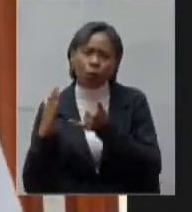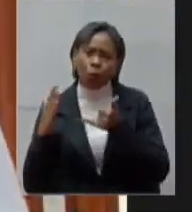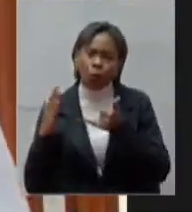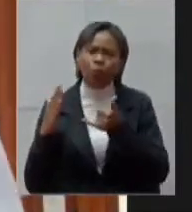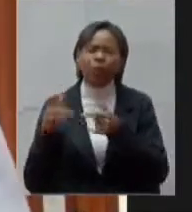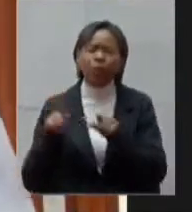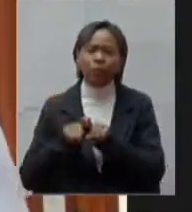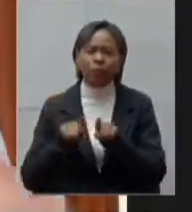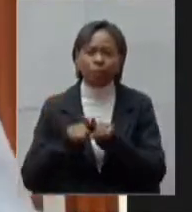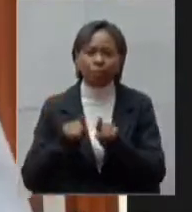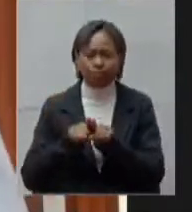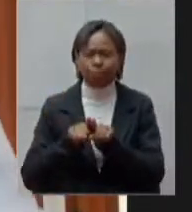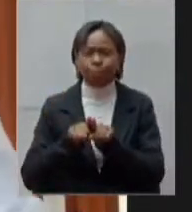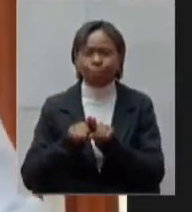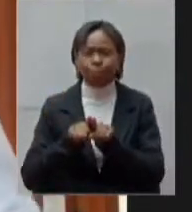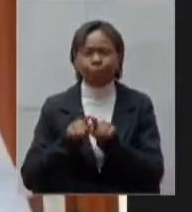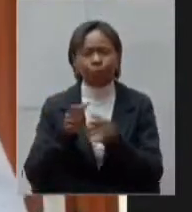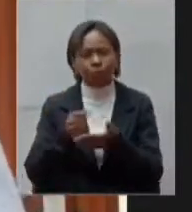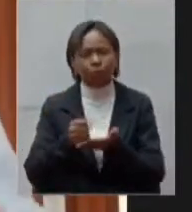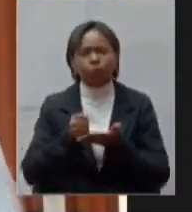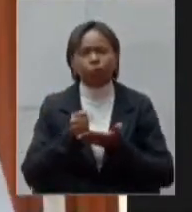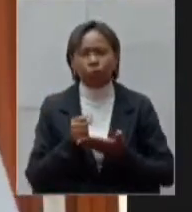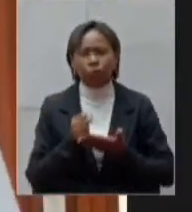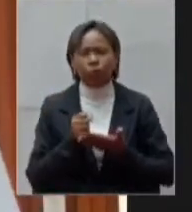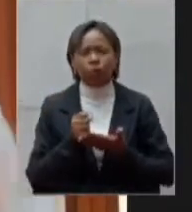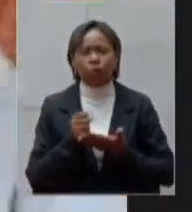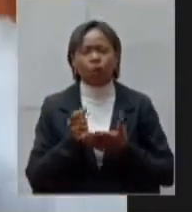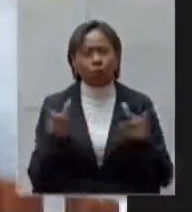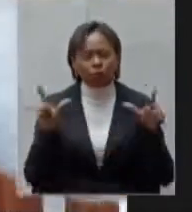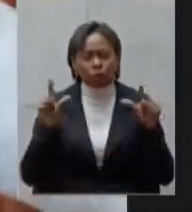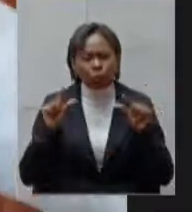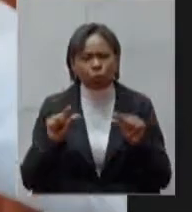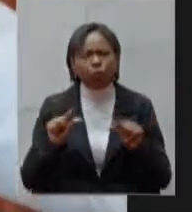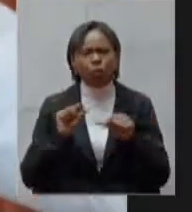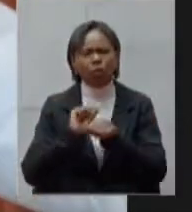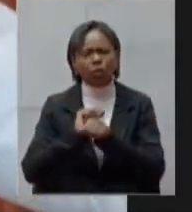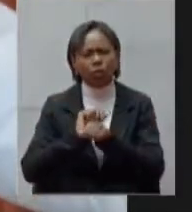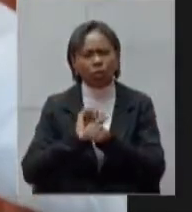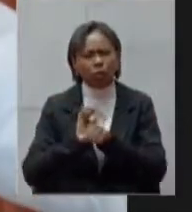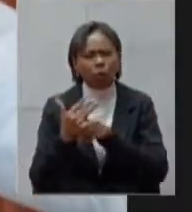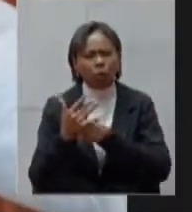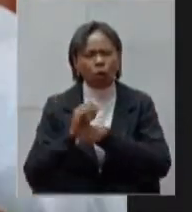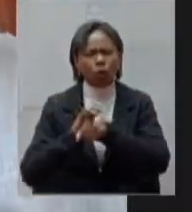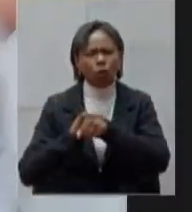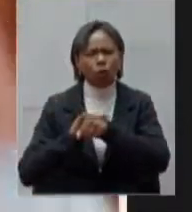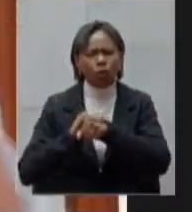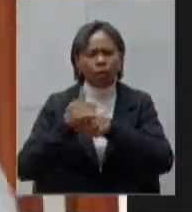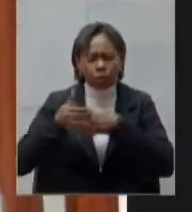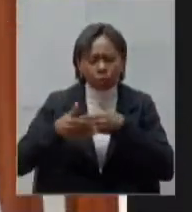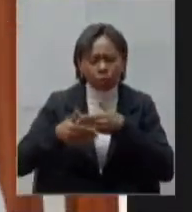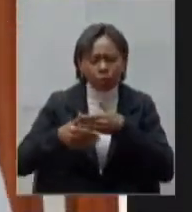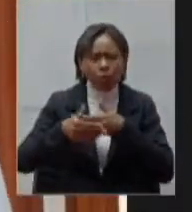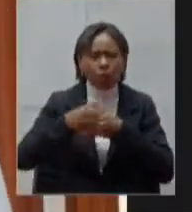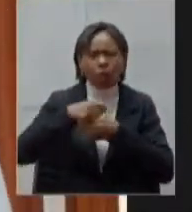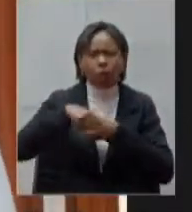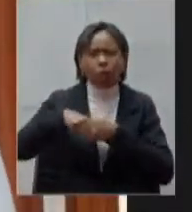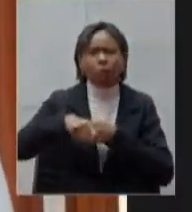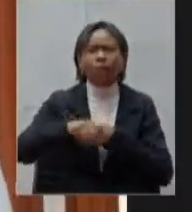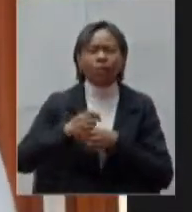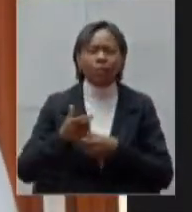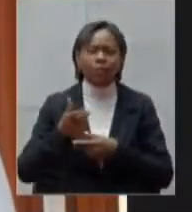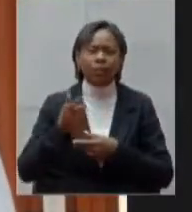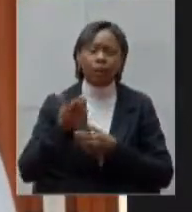para nós diminuirmos essa transição de pacientes nos próximos seis meses que vai ajudar demais a